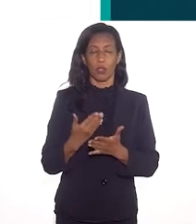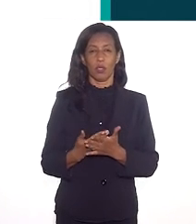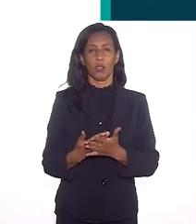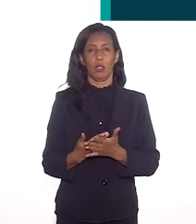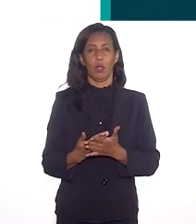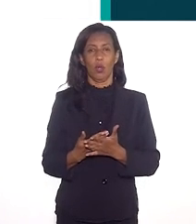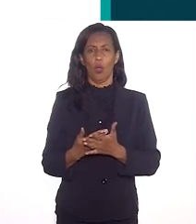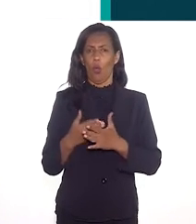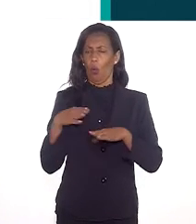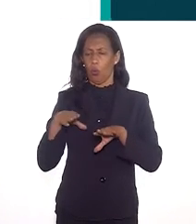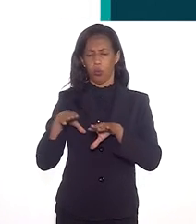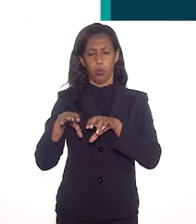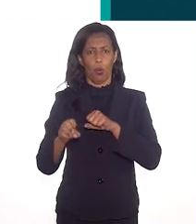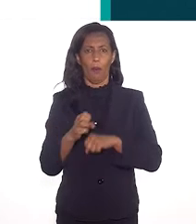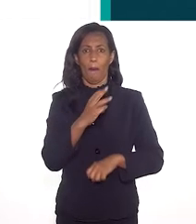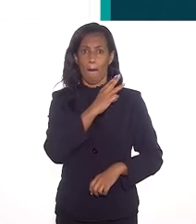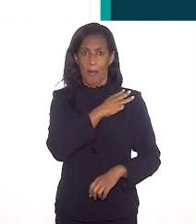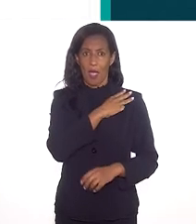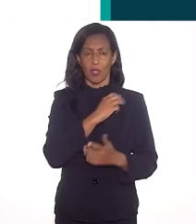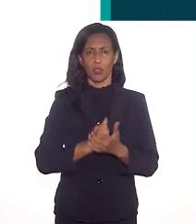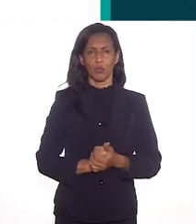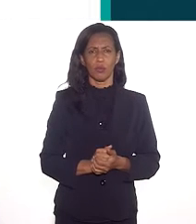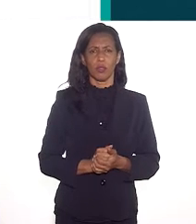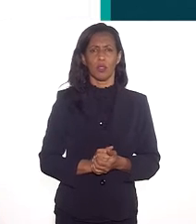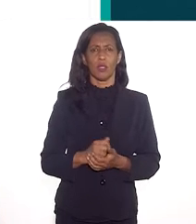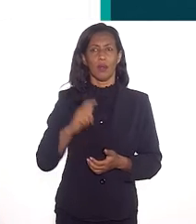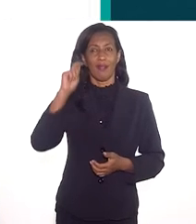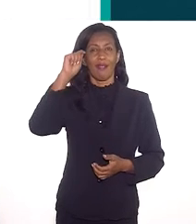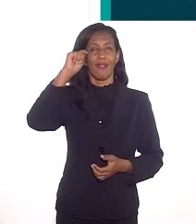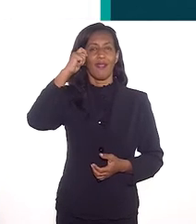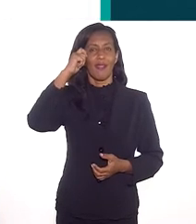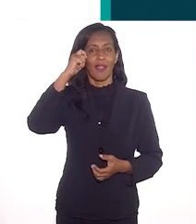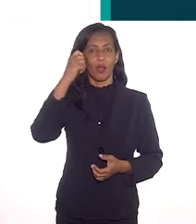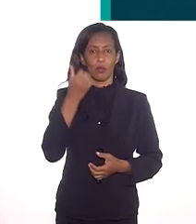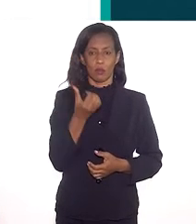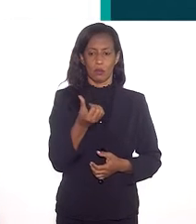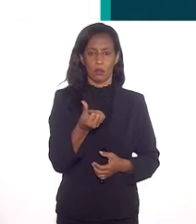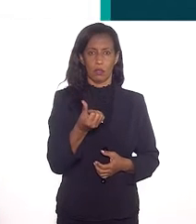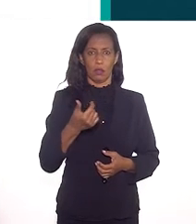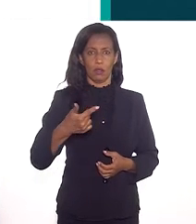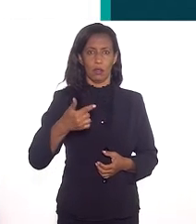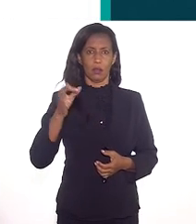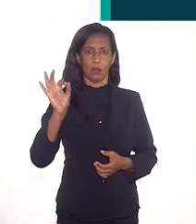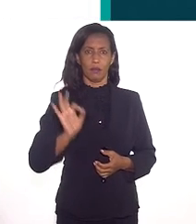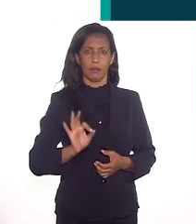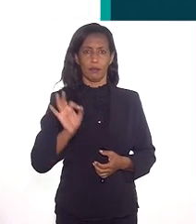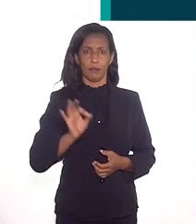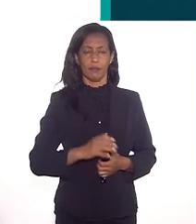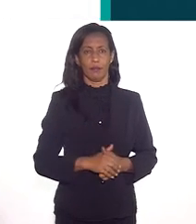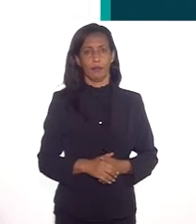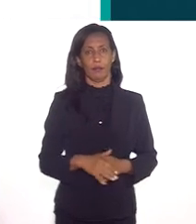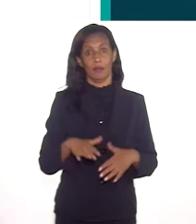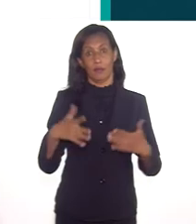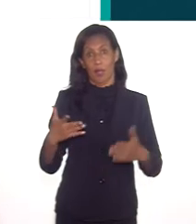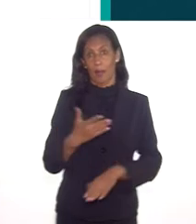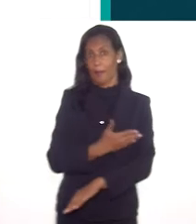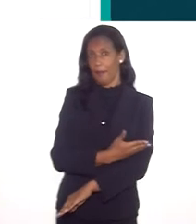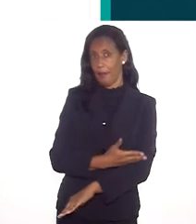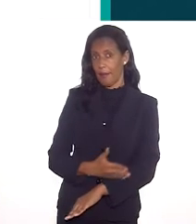estudando, concluir o ensino médio, para a população negra ela é só de 62%,